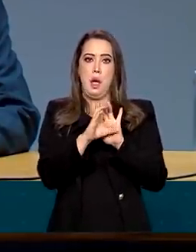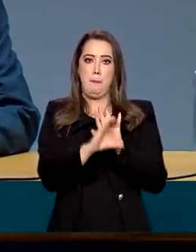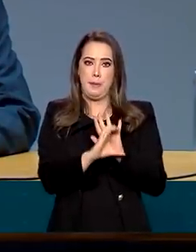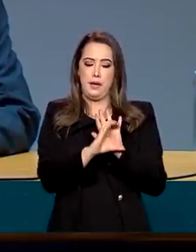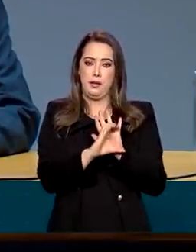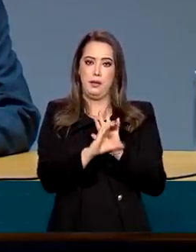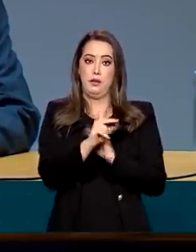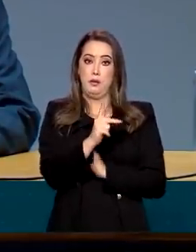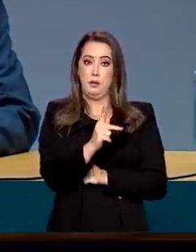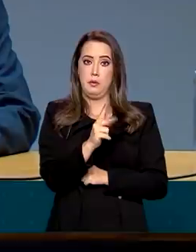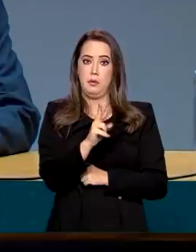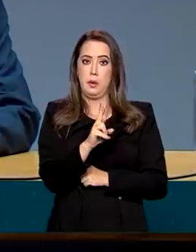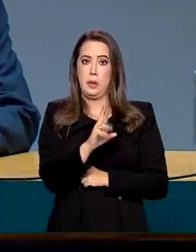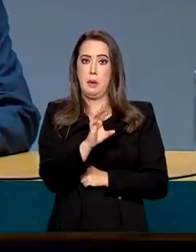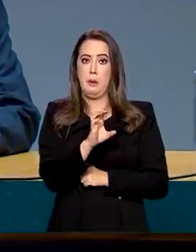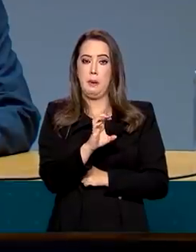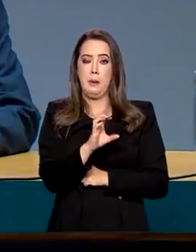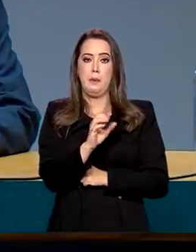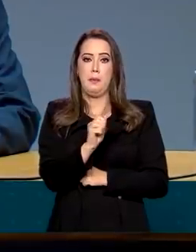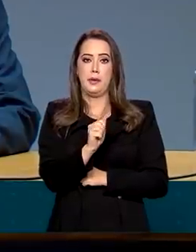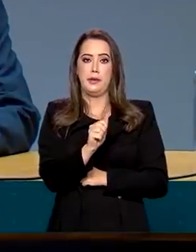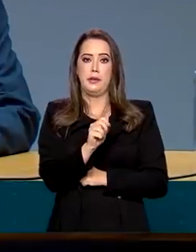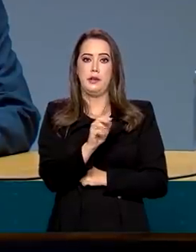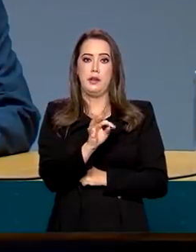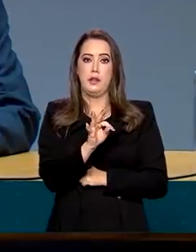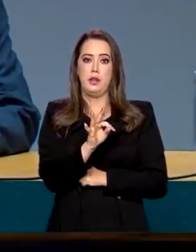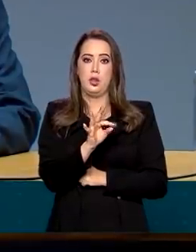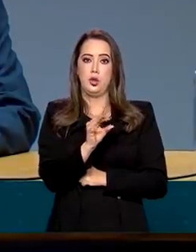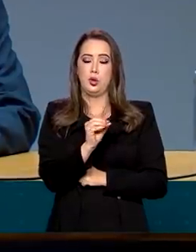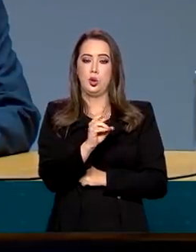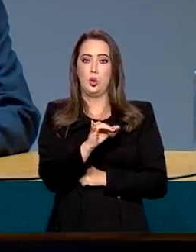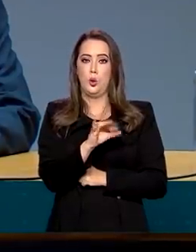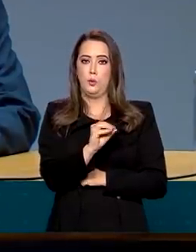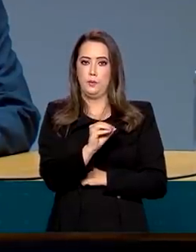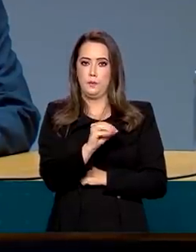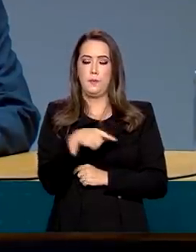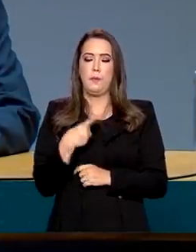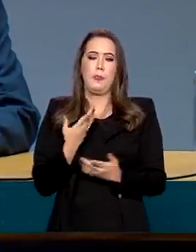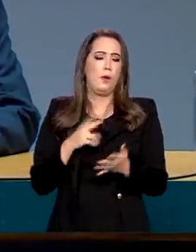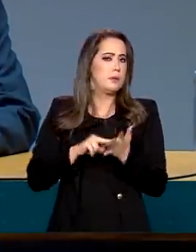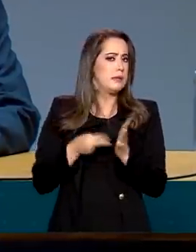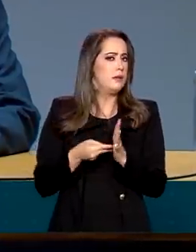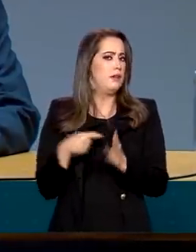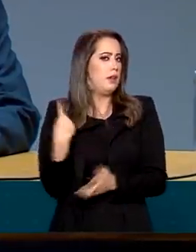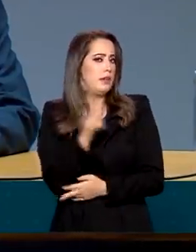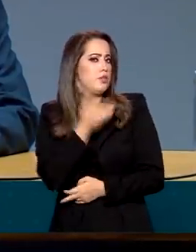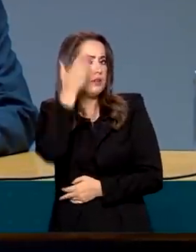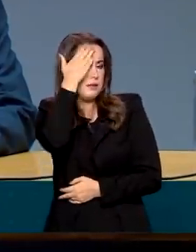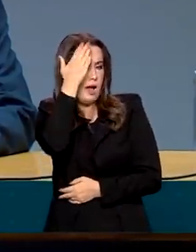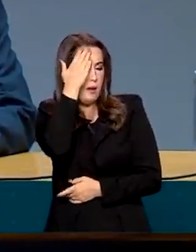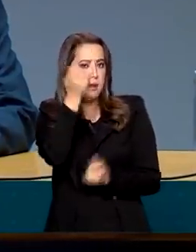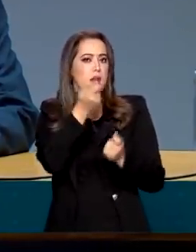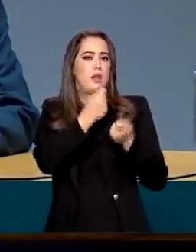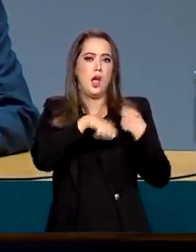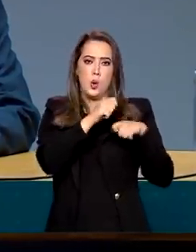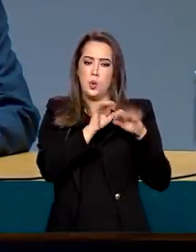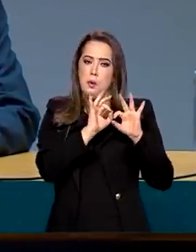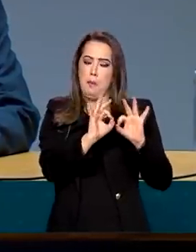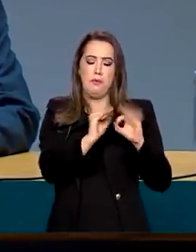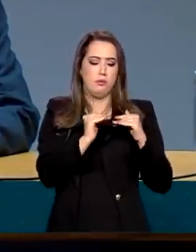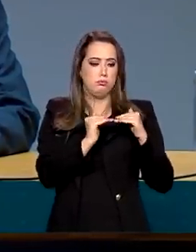Ou seja, nós entendemos que a economia está ajustada, não existe solavanco, não existe nenhum